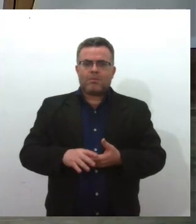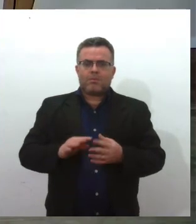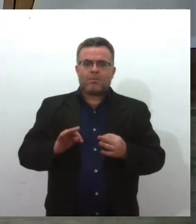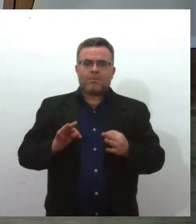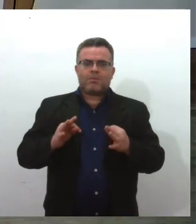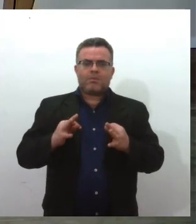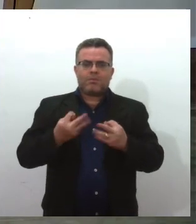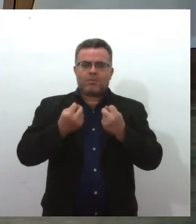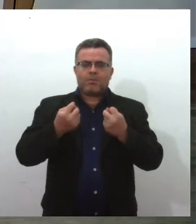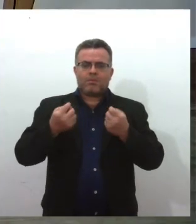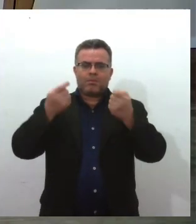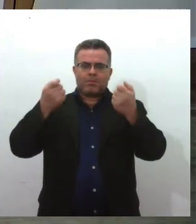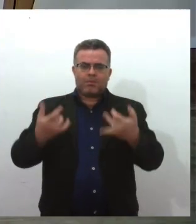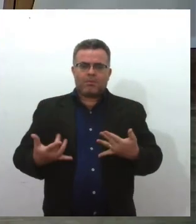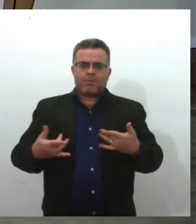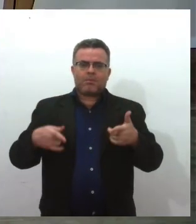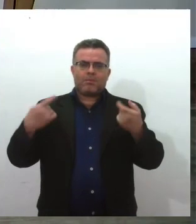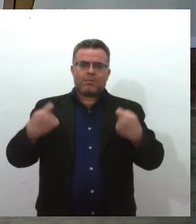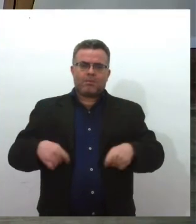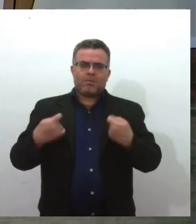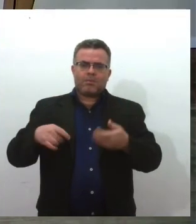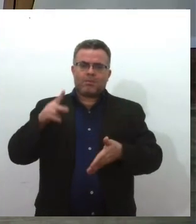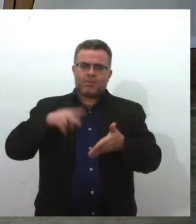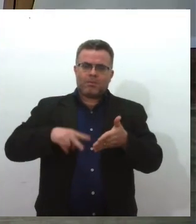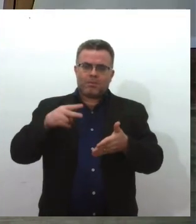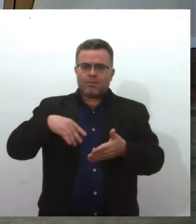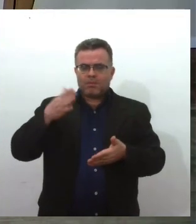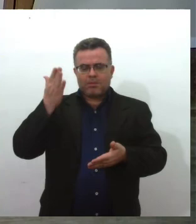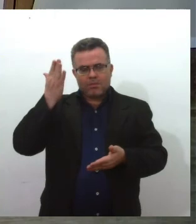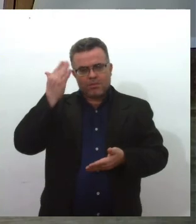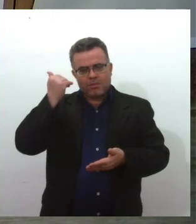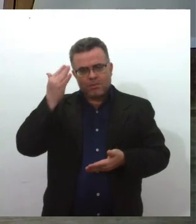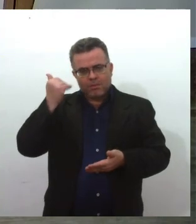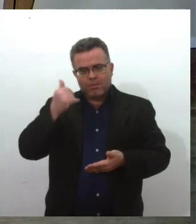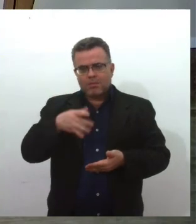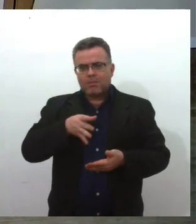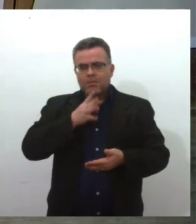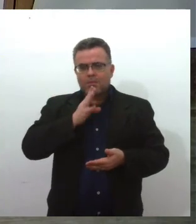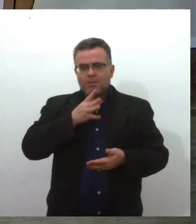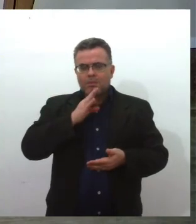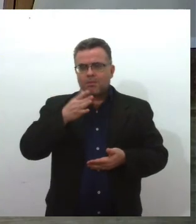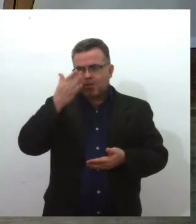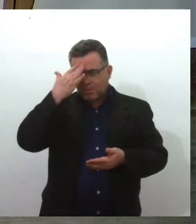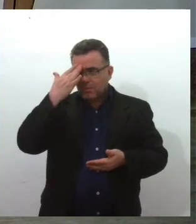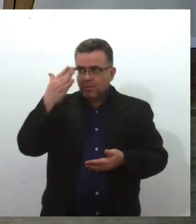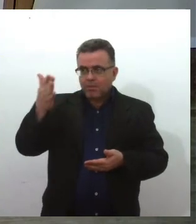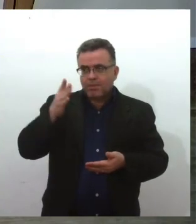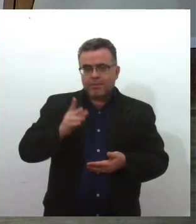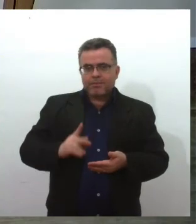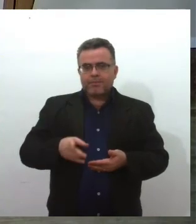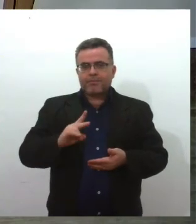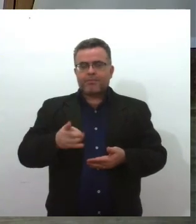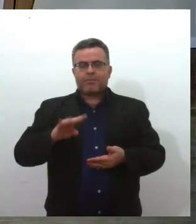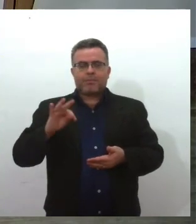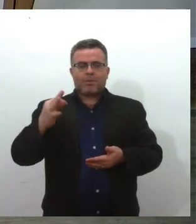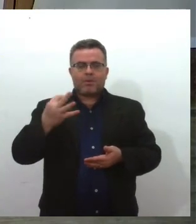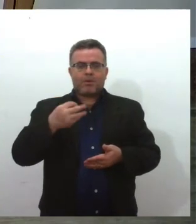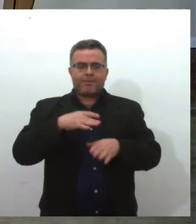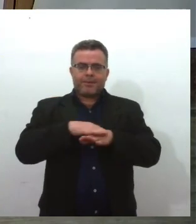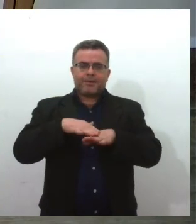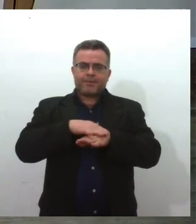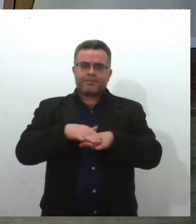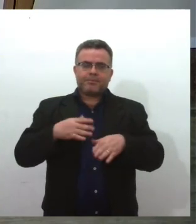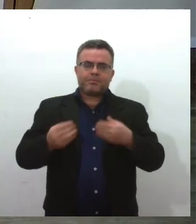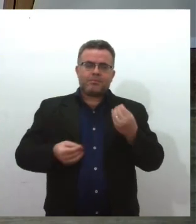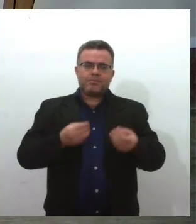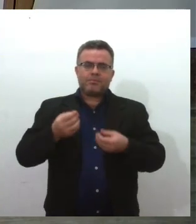diz mostra que a gente precisa ler e saber sobre Antonieta de Barros. Eu te agradeço demais por toda essa conversa, por ter trazido